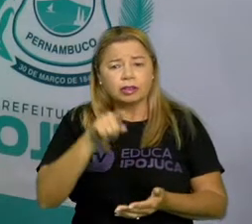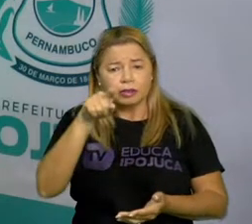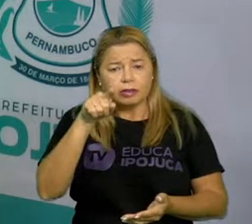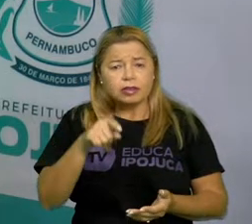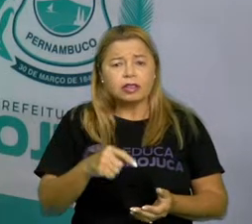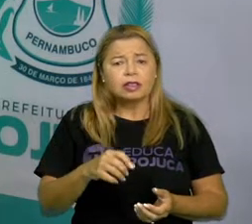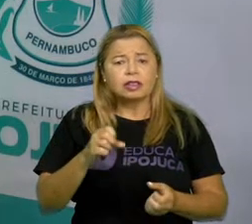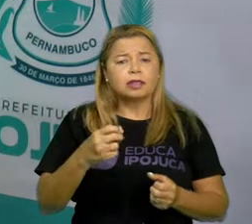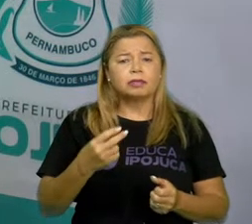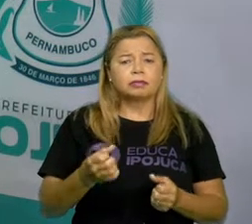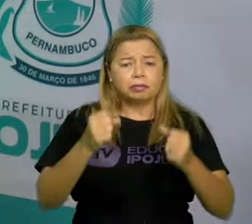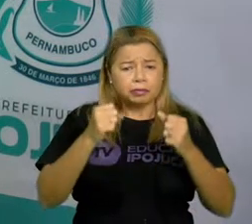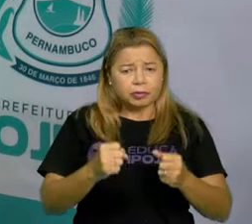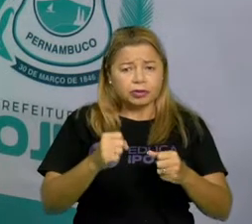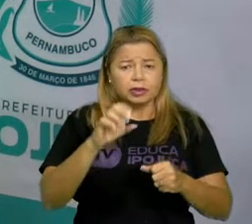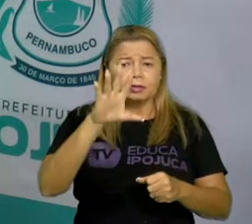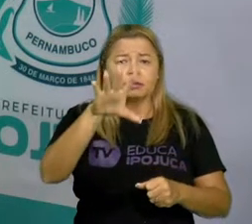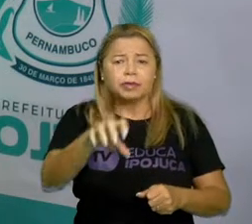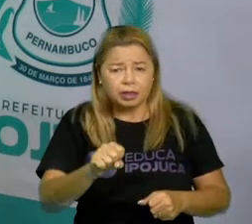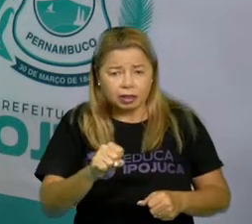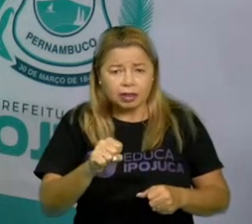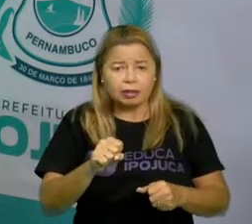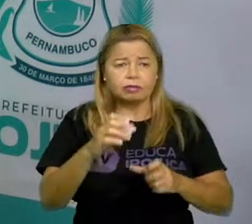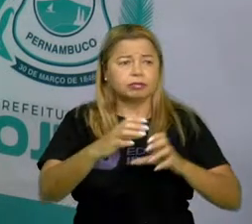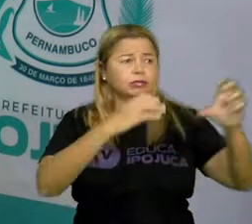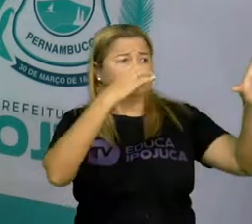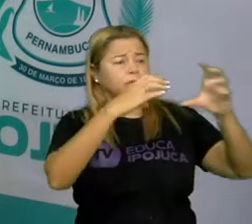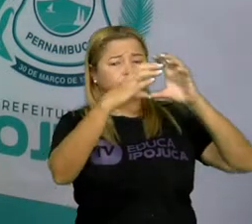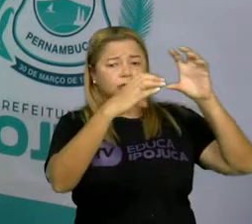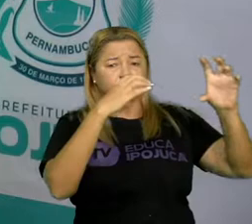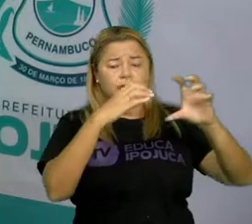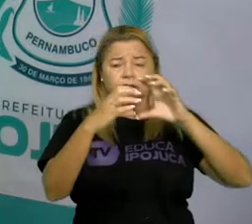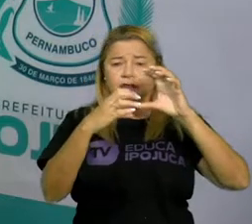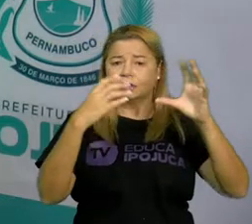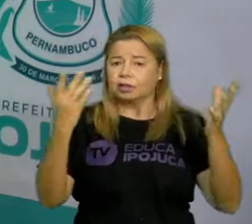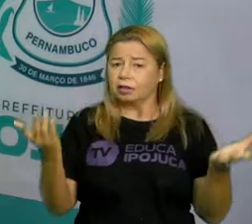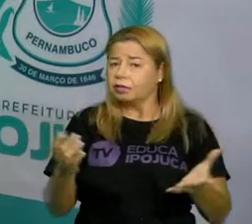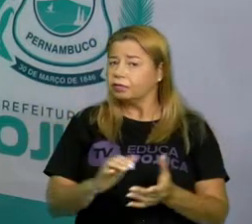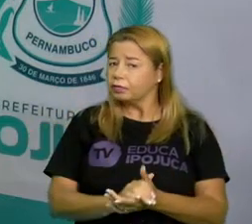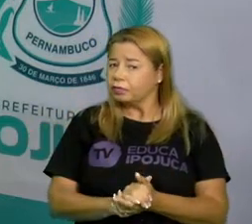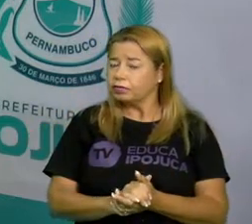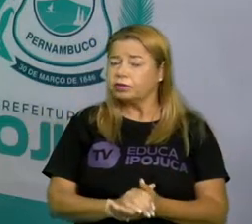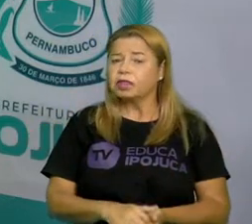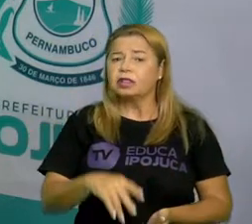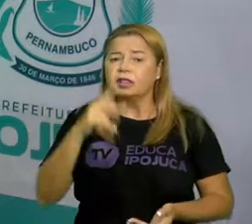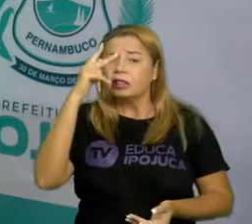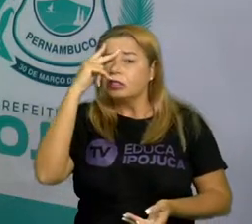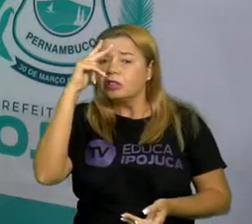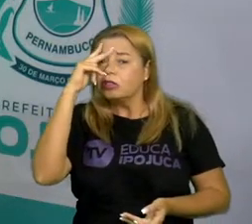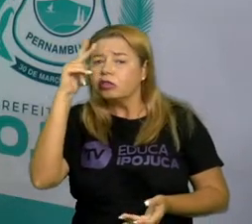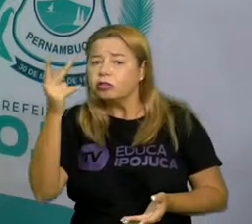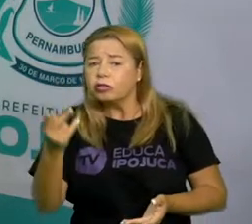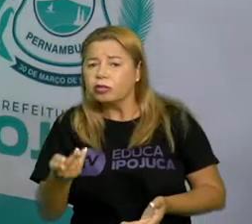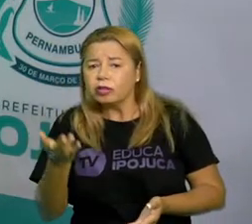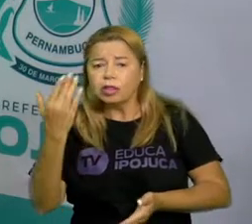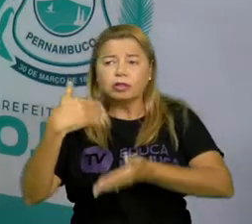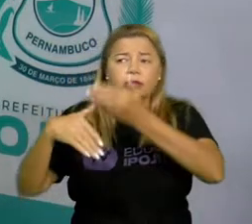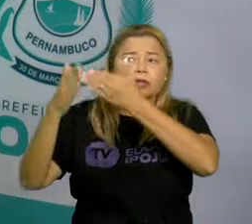aquela história que aconteceu lá um tempinho atrás, que foi contada.